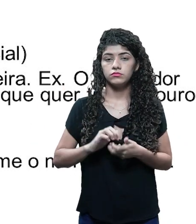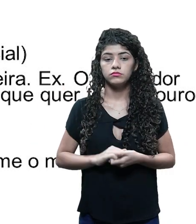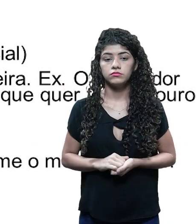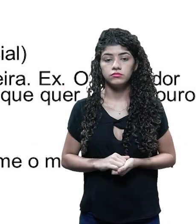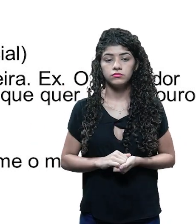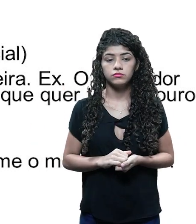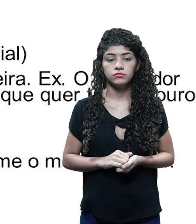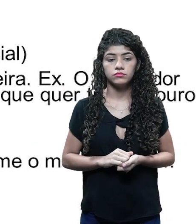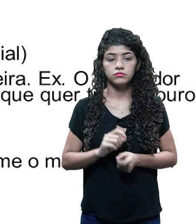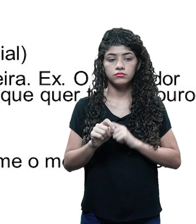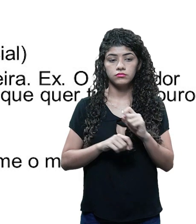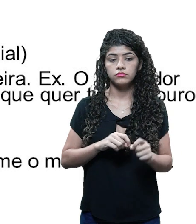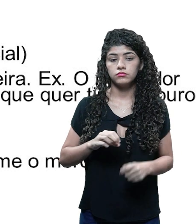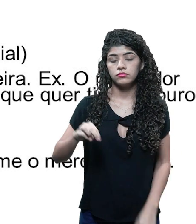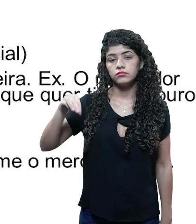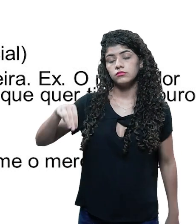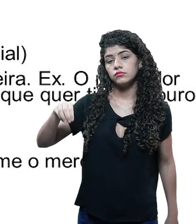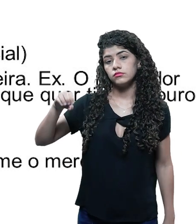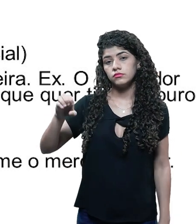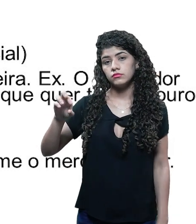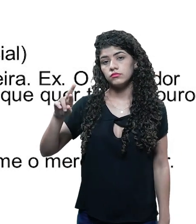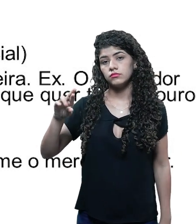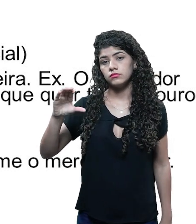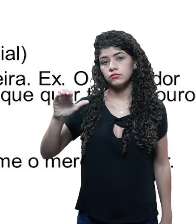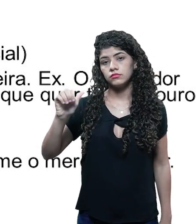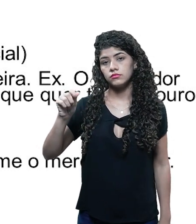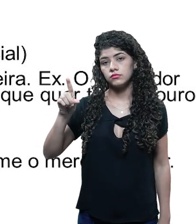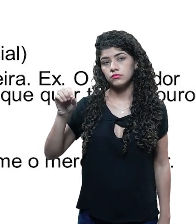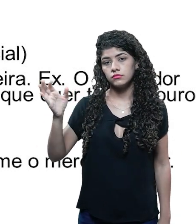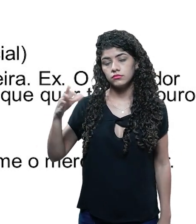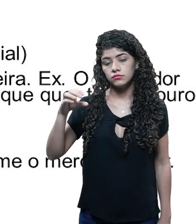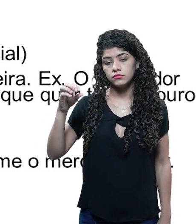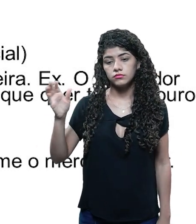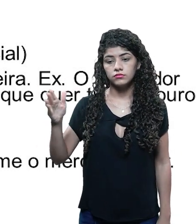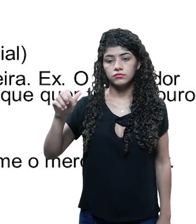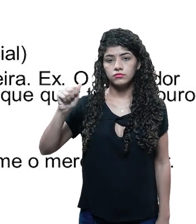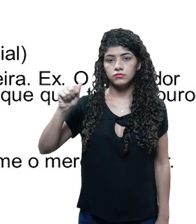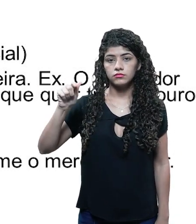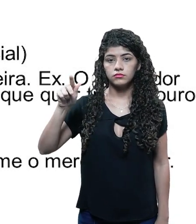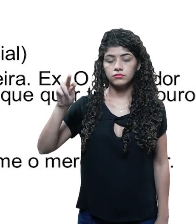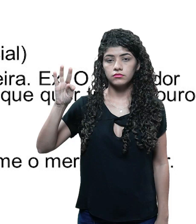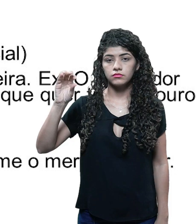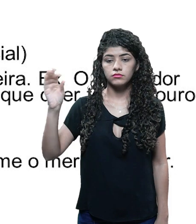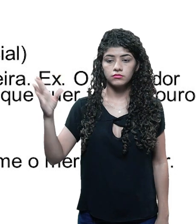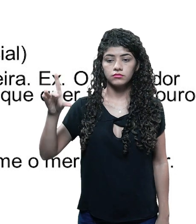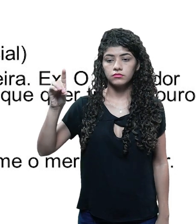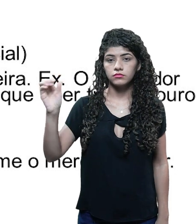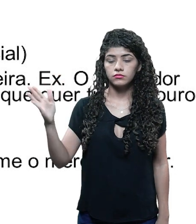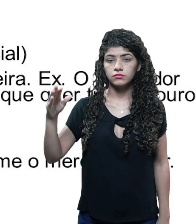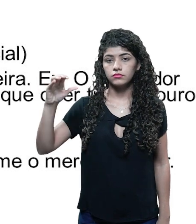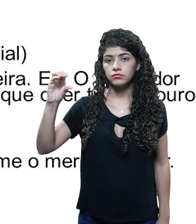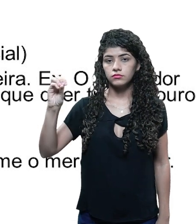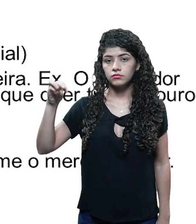Então, o Mercador de Veneza é um exemplo, o Alto da Compadecida também é um exemplo, né? Que é a partir